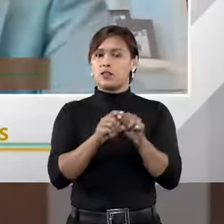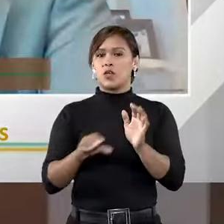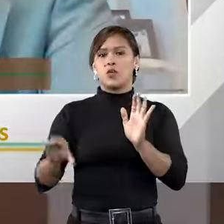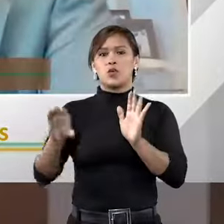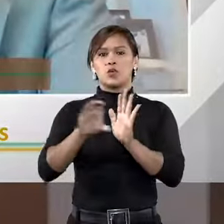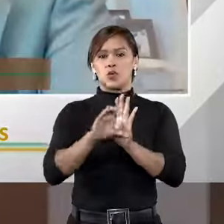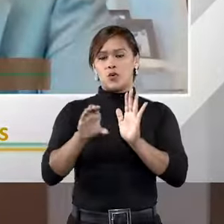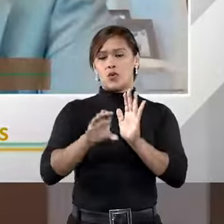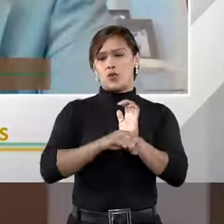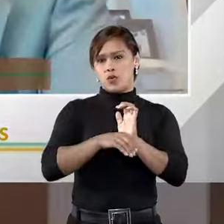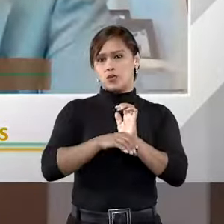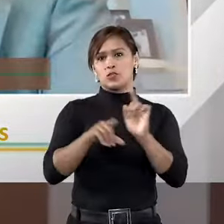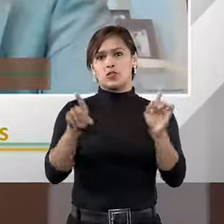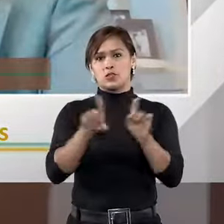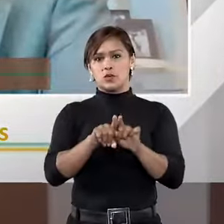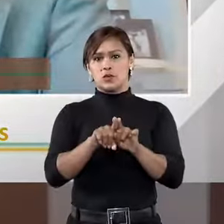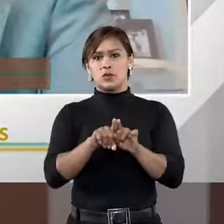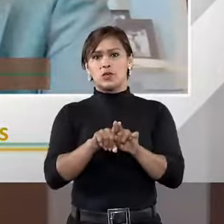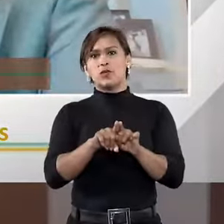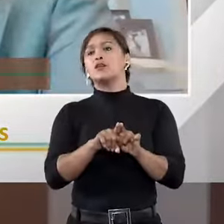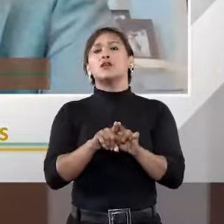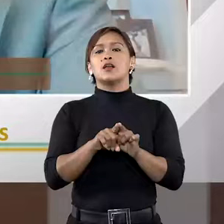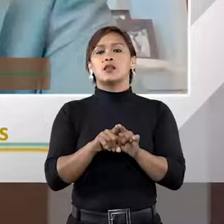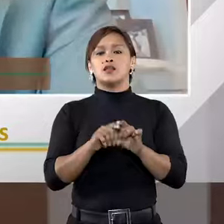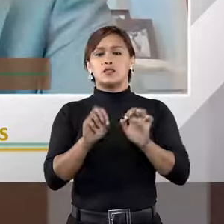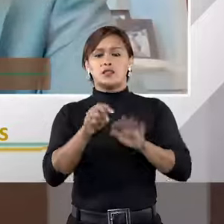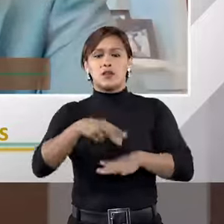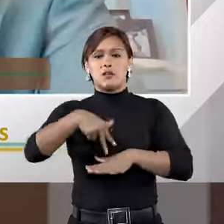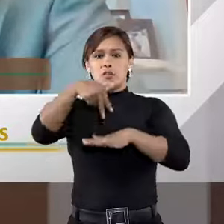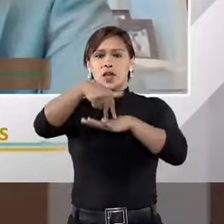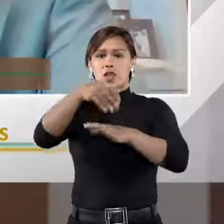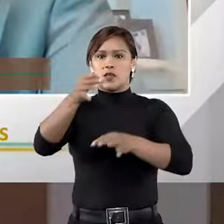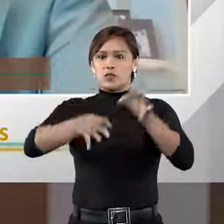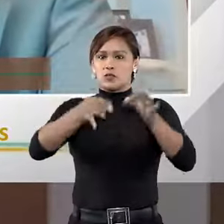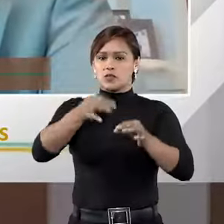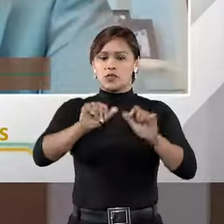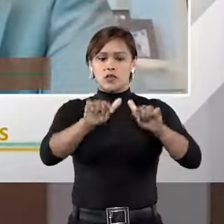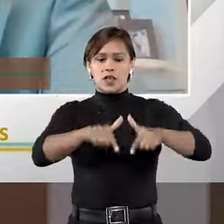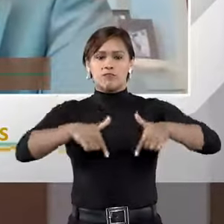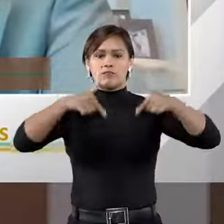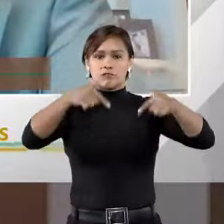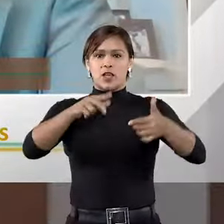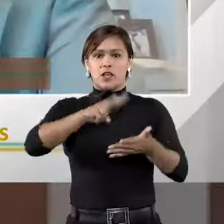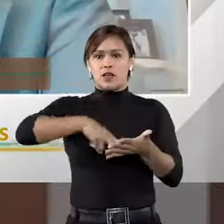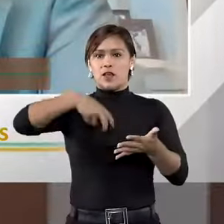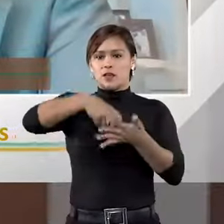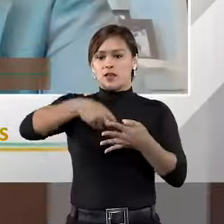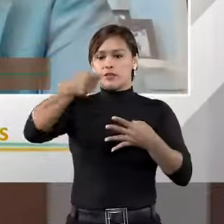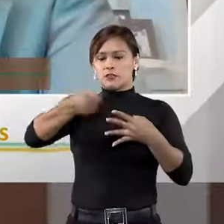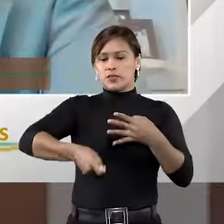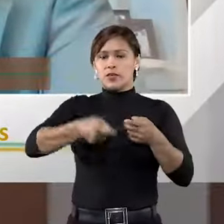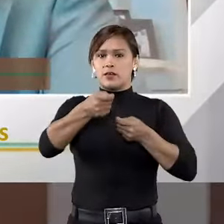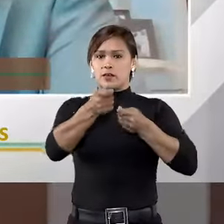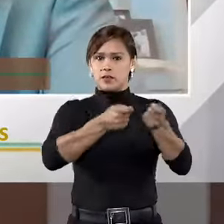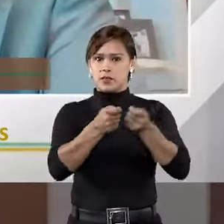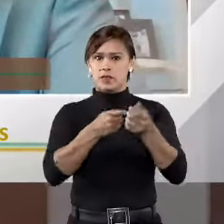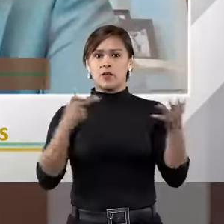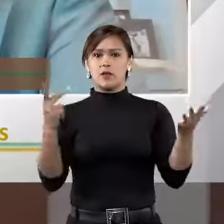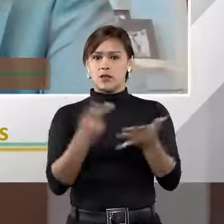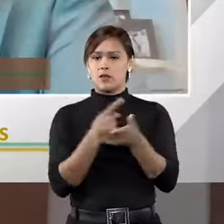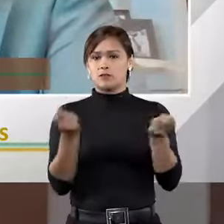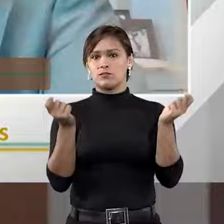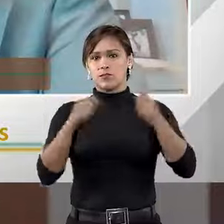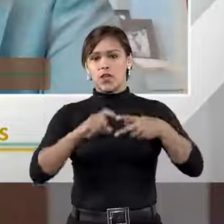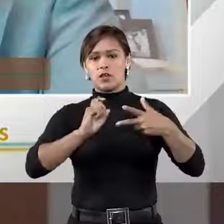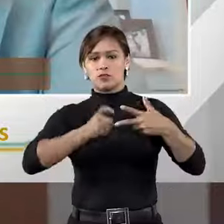Código do Processo Civil. Quando o código dá o elenco de títulos judiciais, está lá a sentença arbitral. Então, é um título